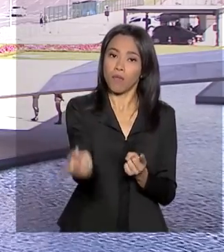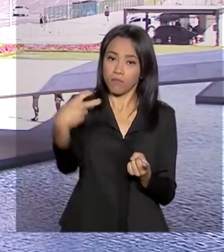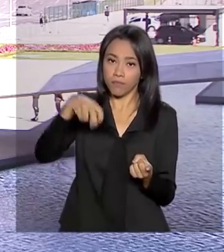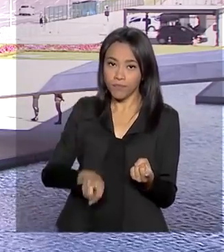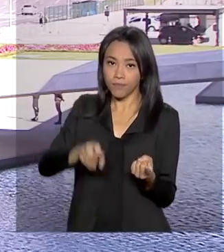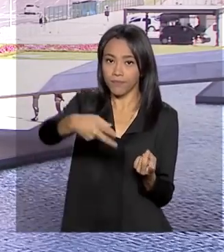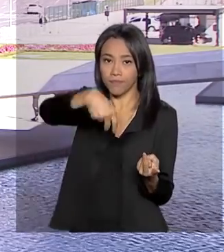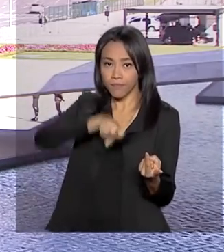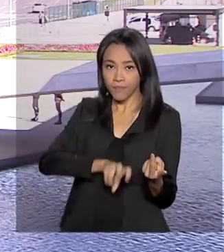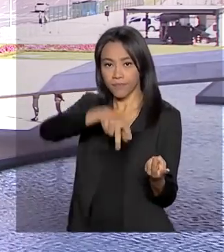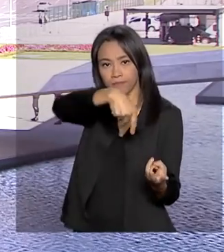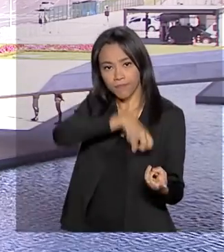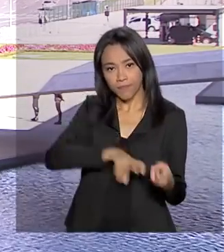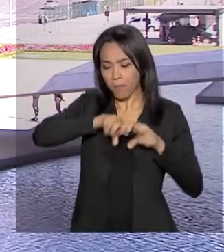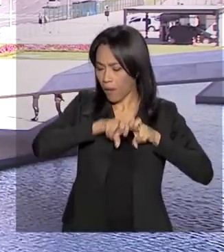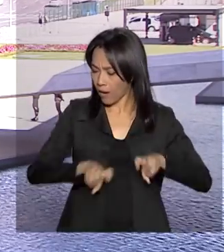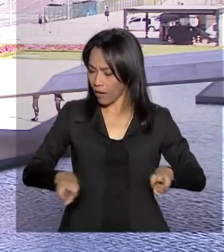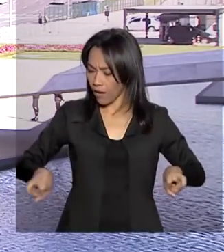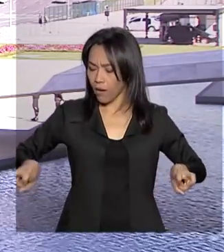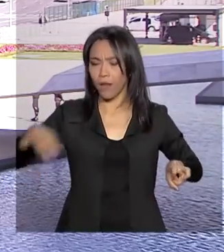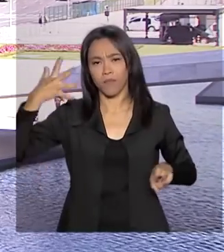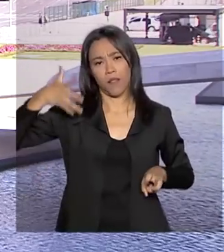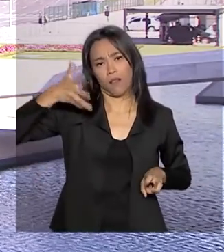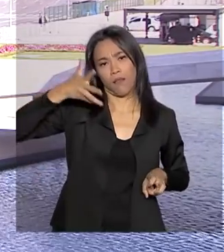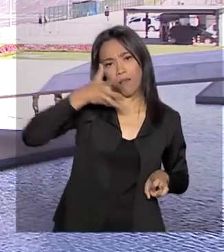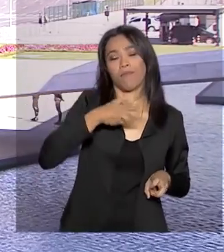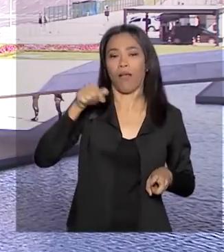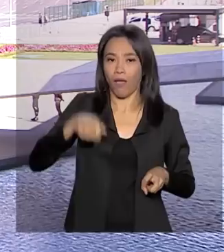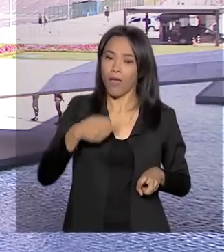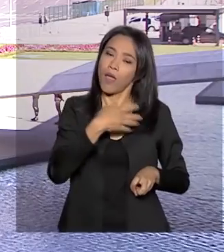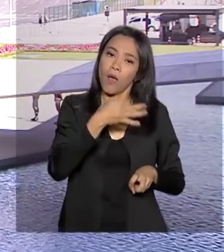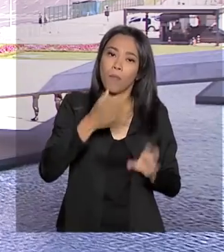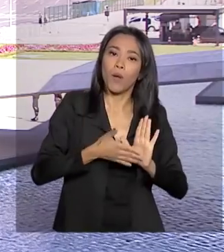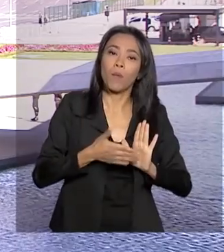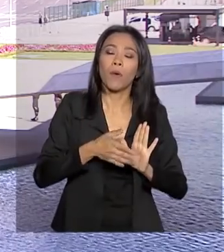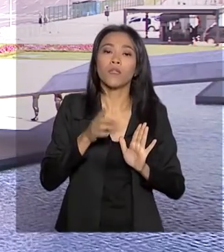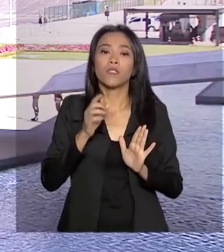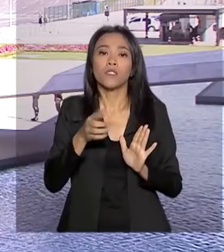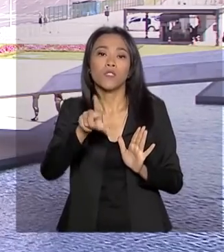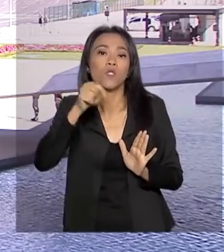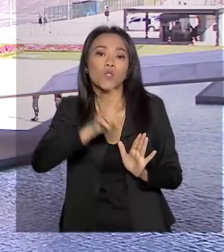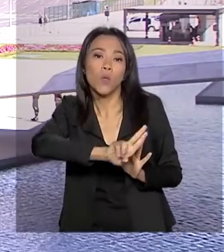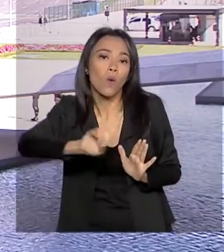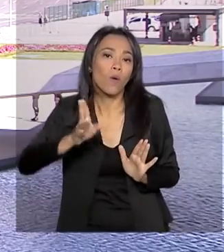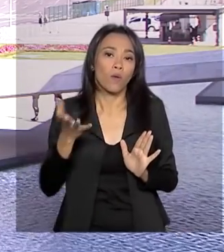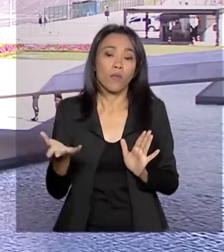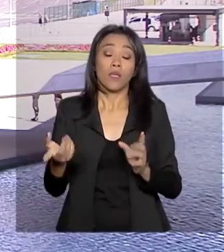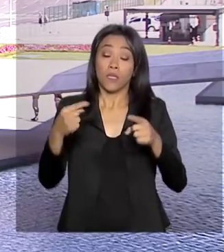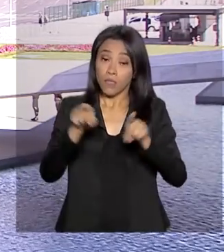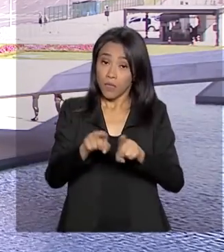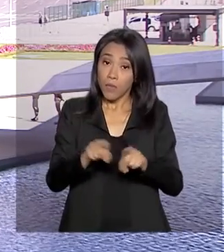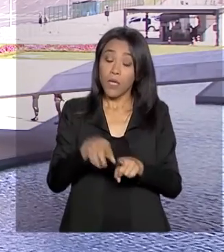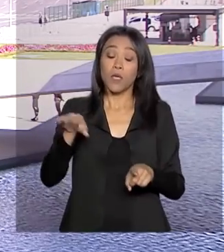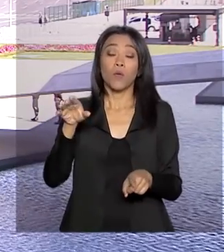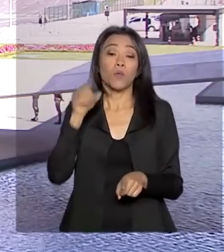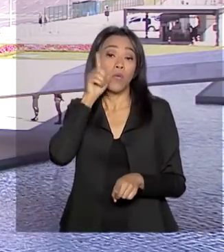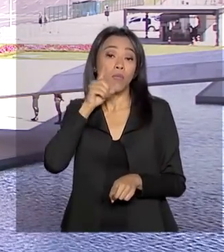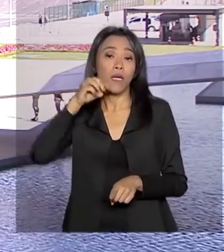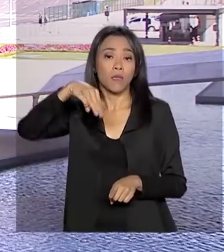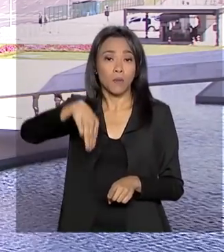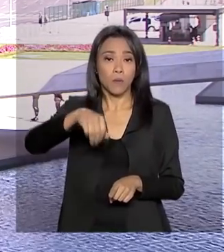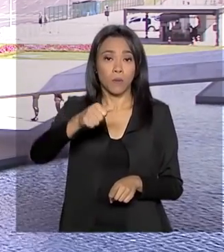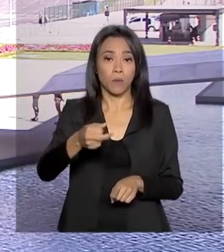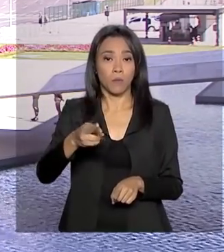públicas a partir deste mês. Antes dessa reunião, o presidente da comissão, o deputado Marcelo Ramos, vai ter um